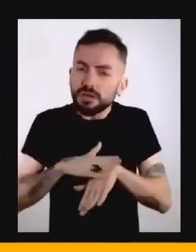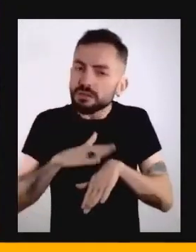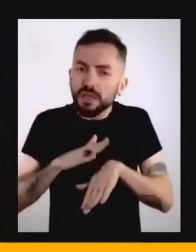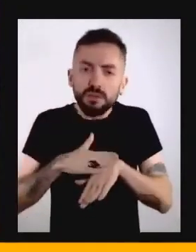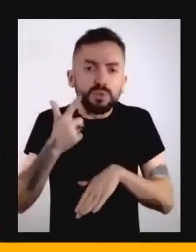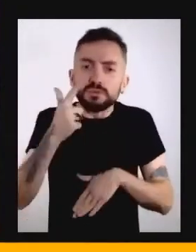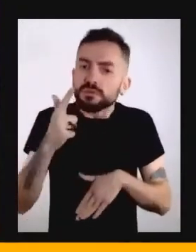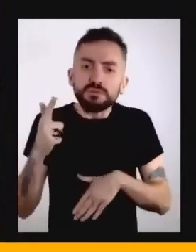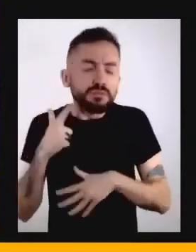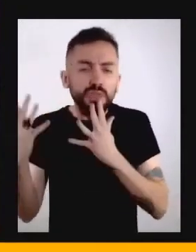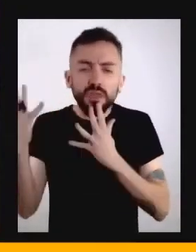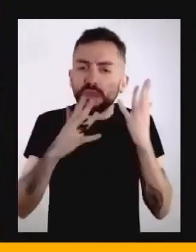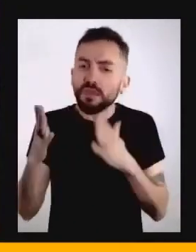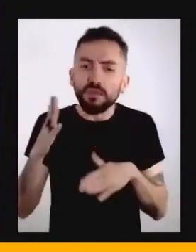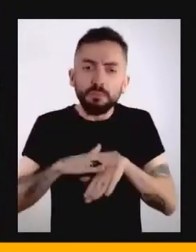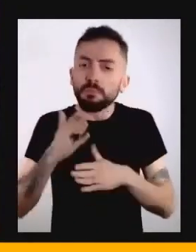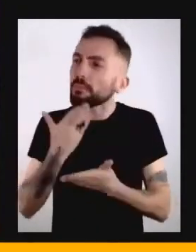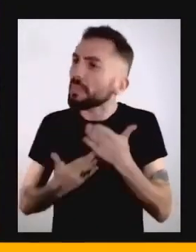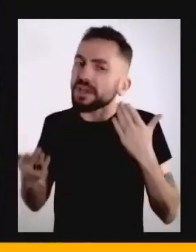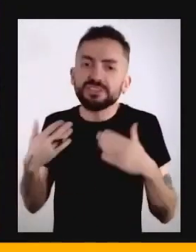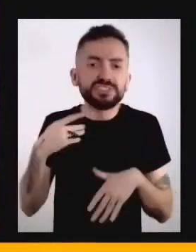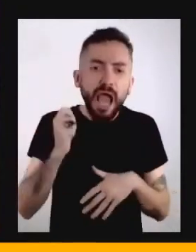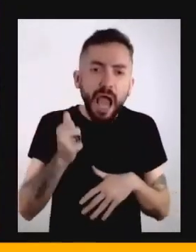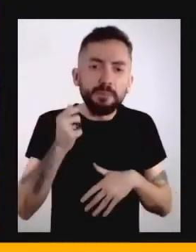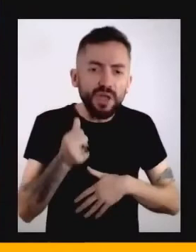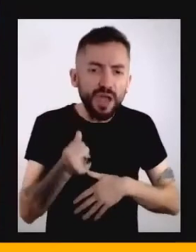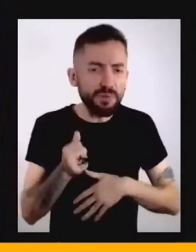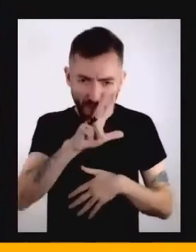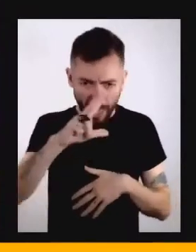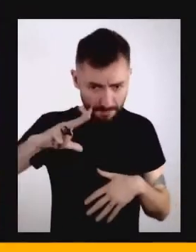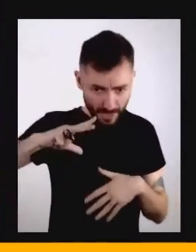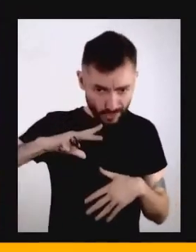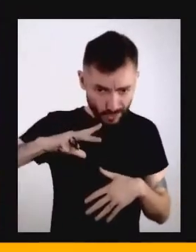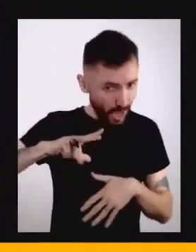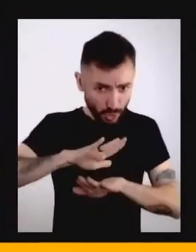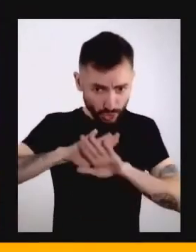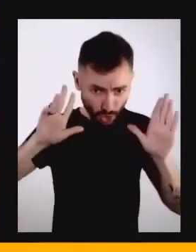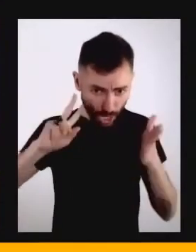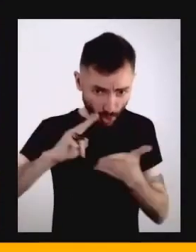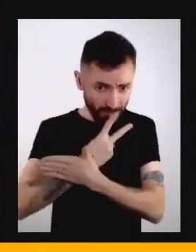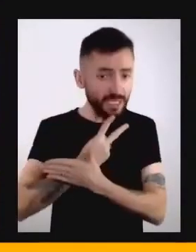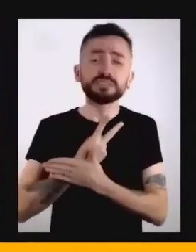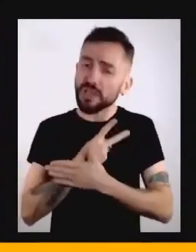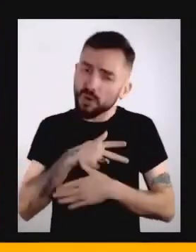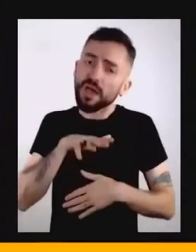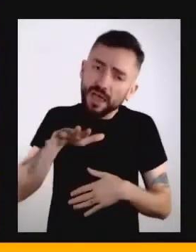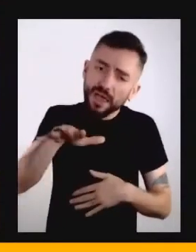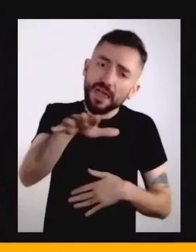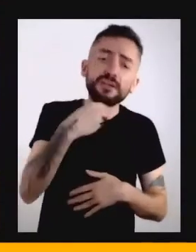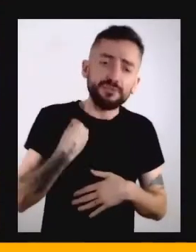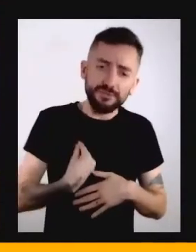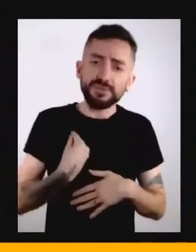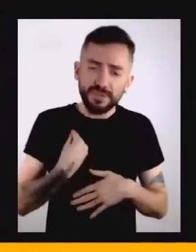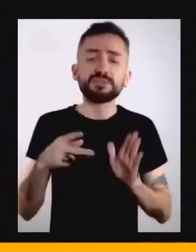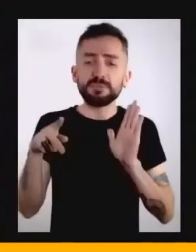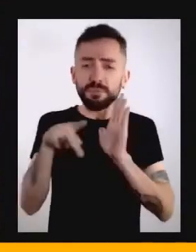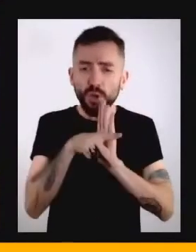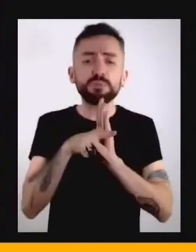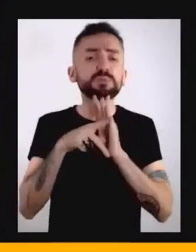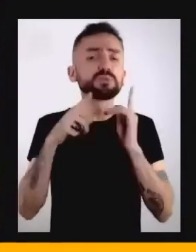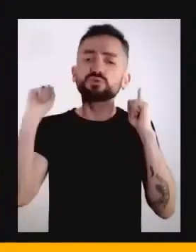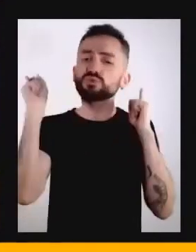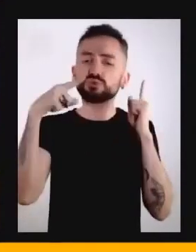no momento atual, não é só uma questão individual, é algo que a gente está vivendo enquanto uma preocupação